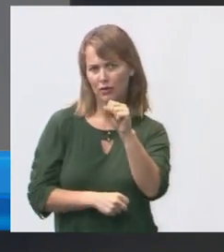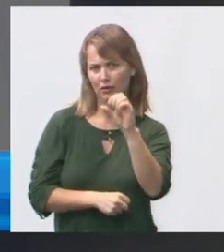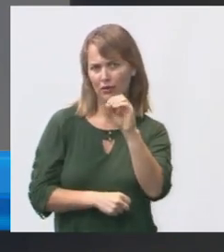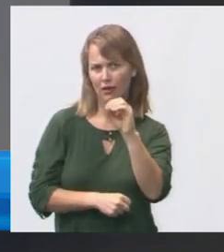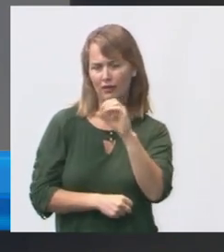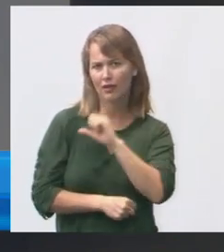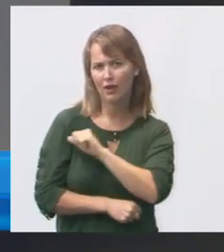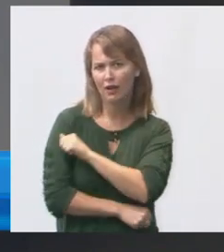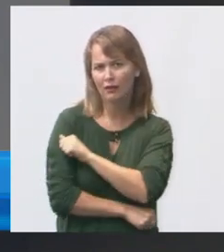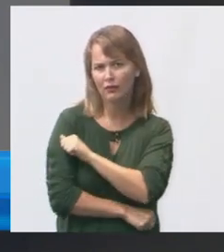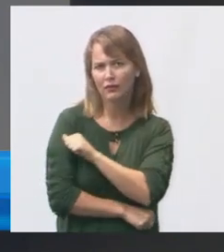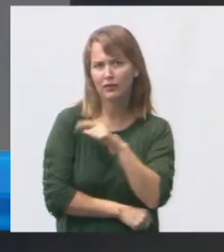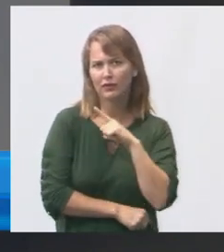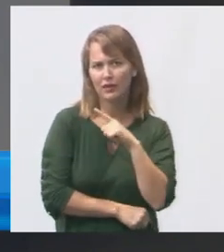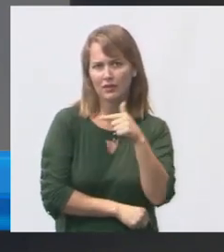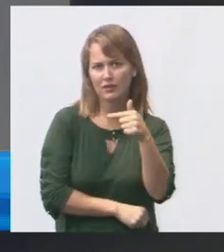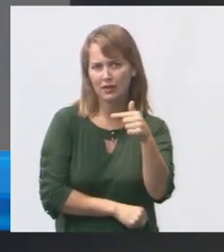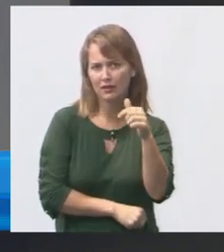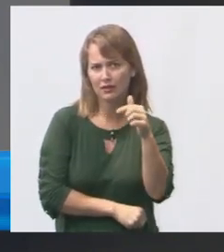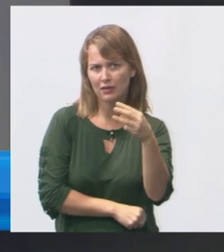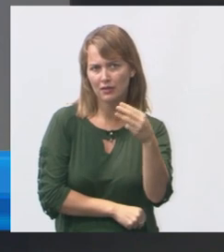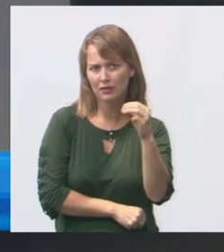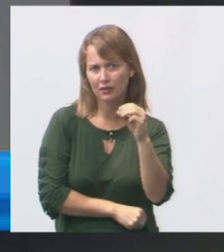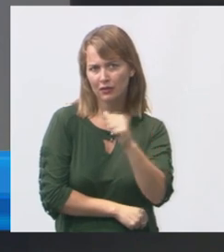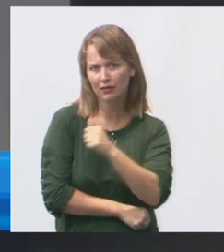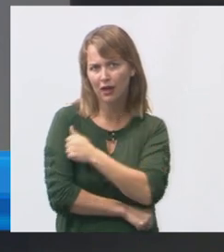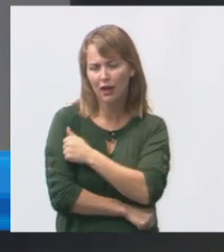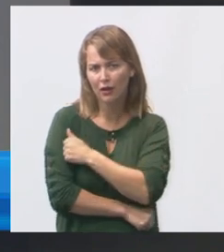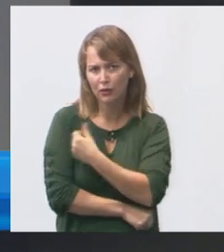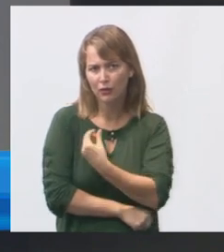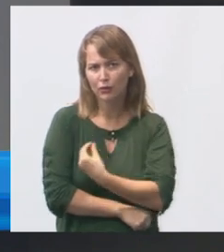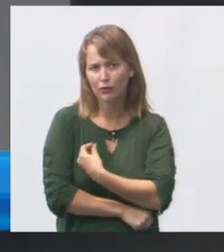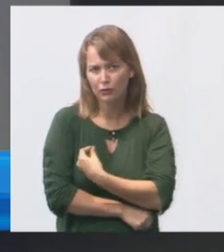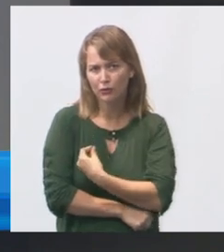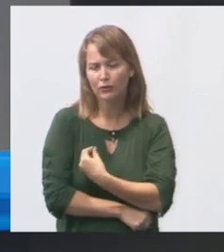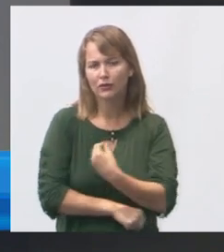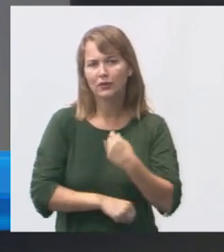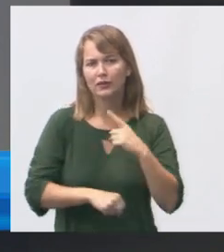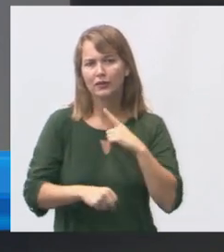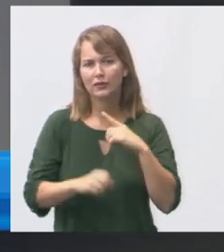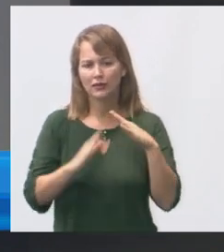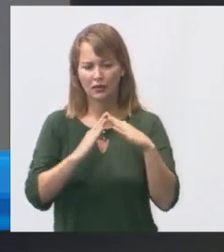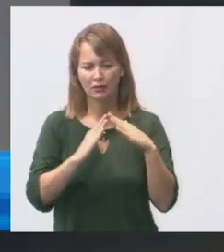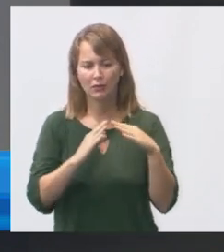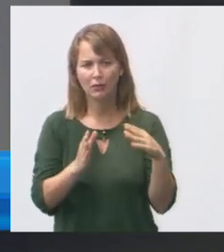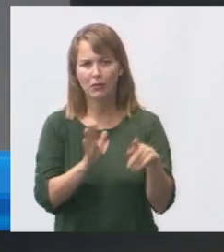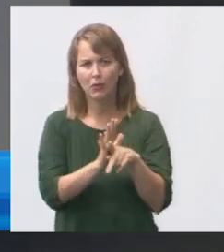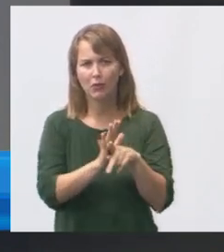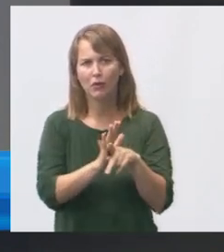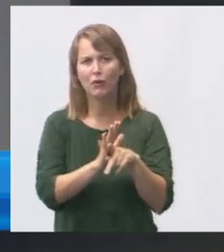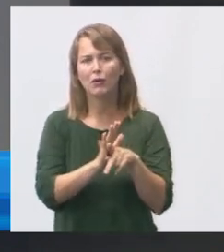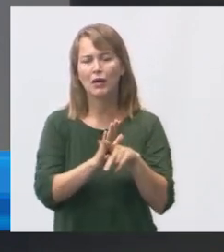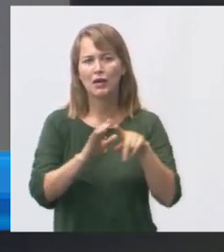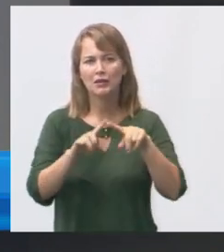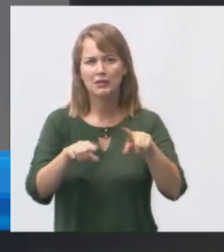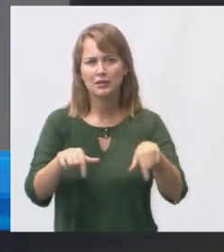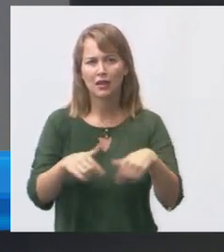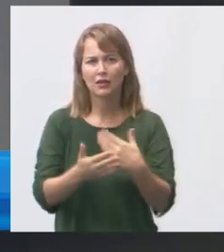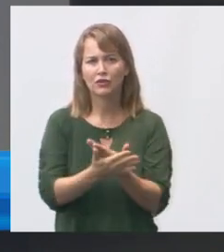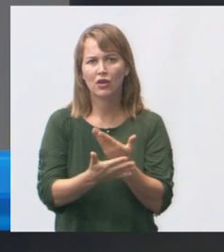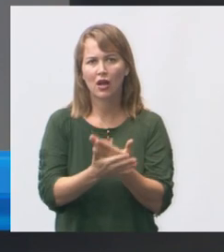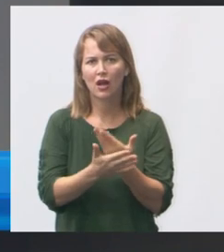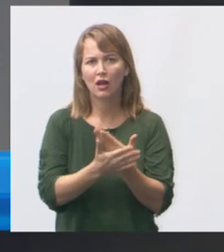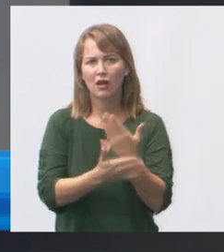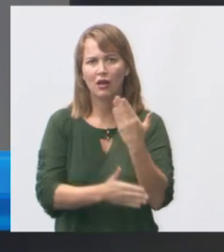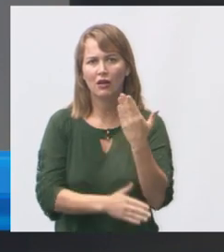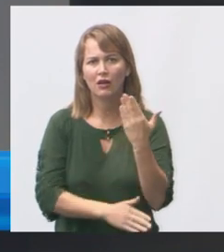nós temos lá 730 matriculados também um imóvel próprio sala de aula de alvenaria são